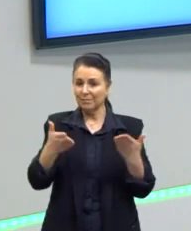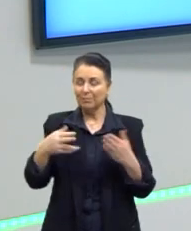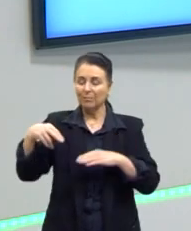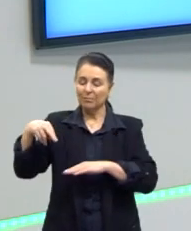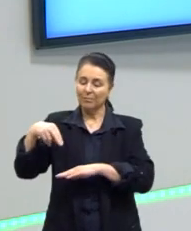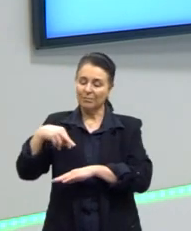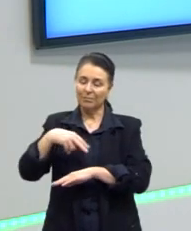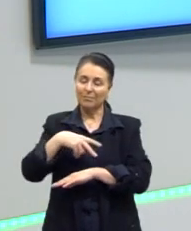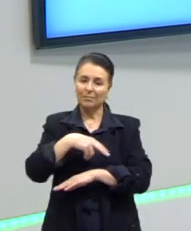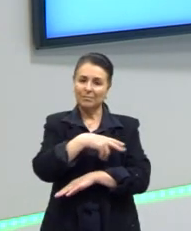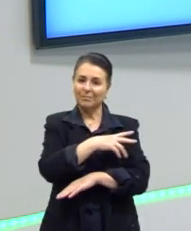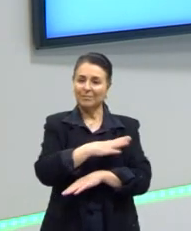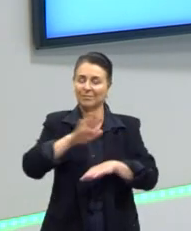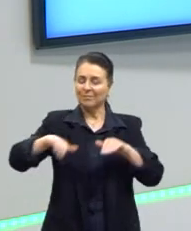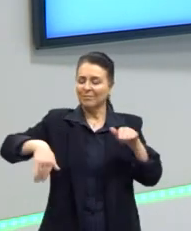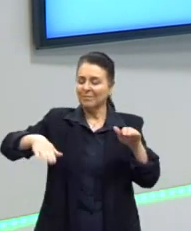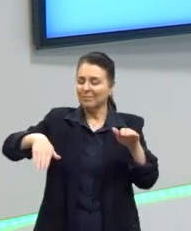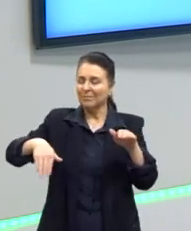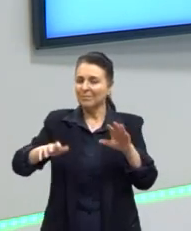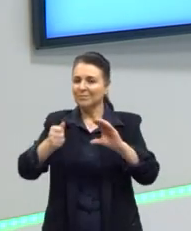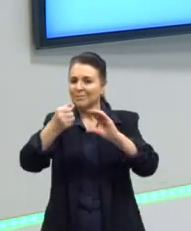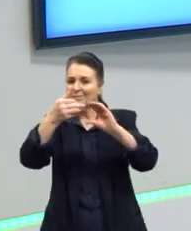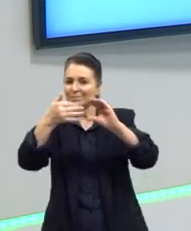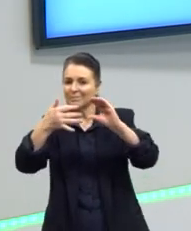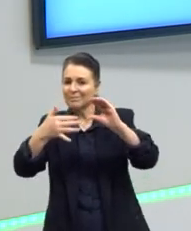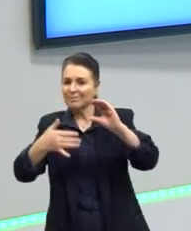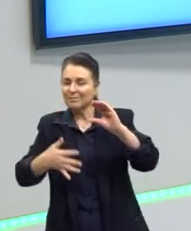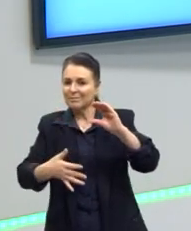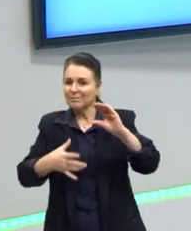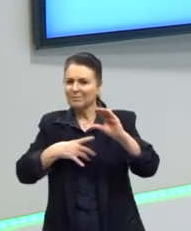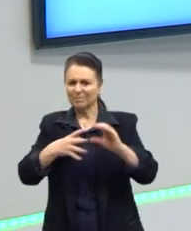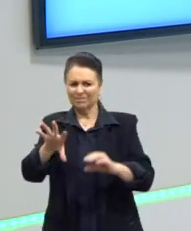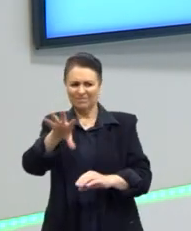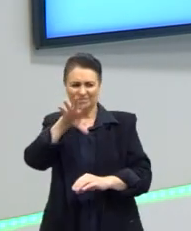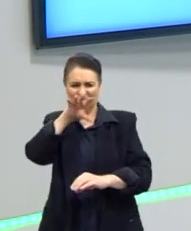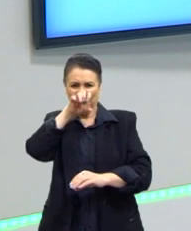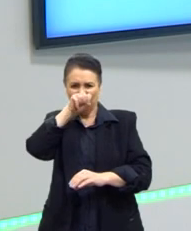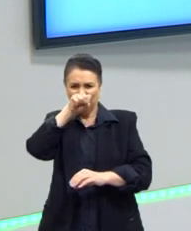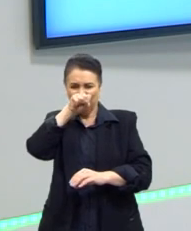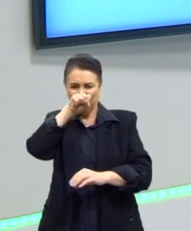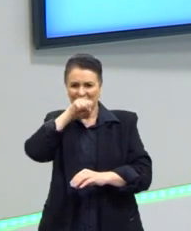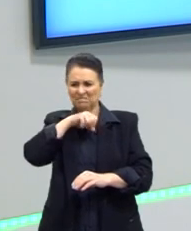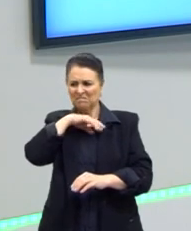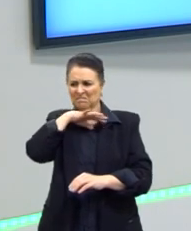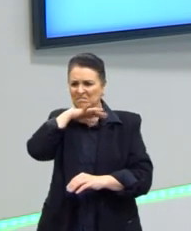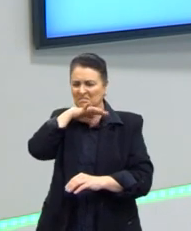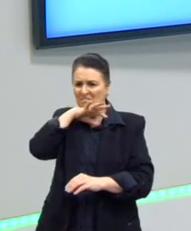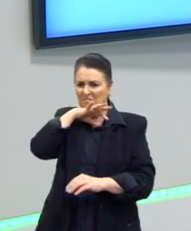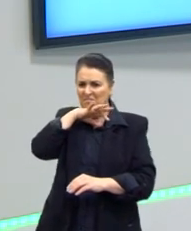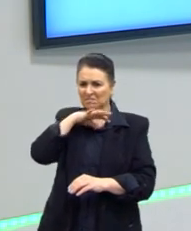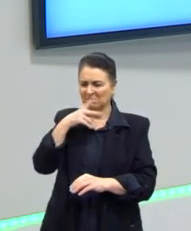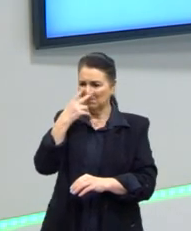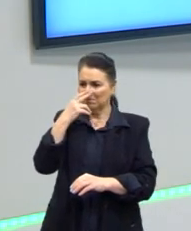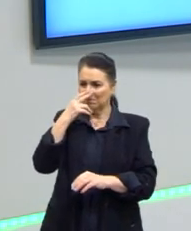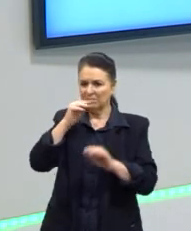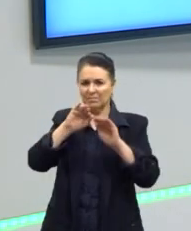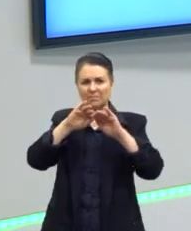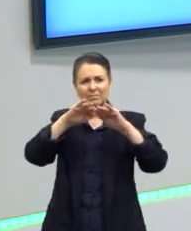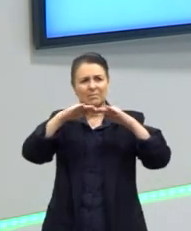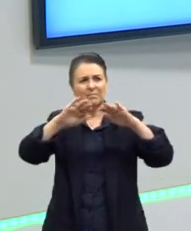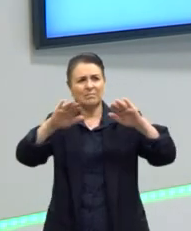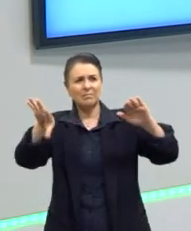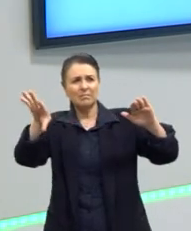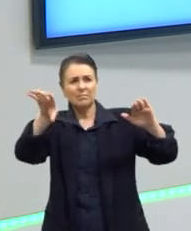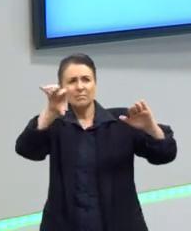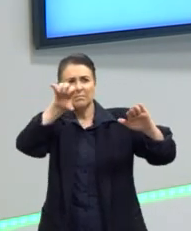praia, qual característica, né? Que leva a nós a sentir esse cheiro que vai desde um simples cheiro de maresia, que é agradável,